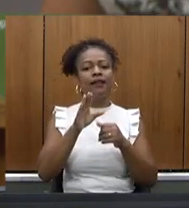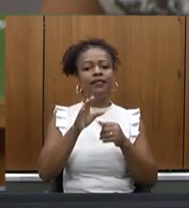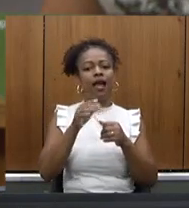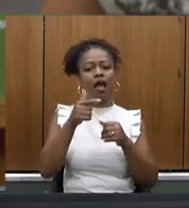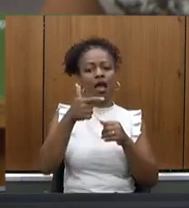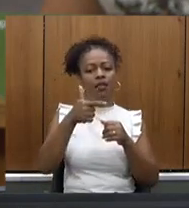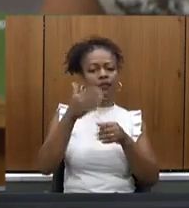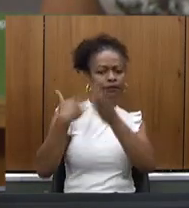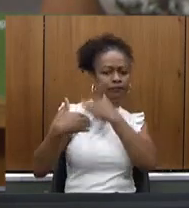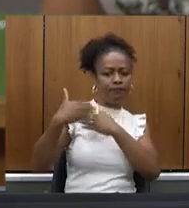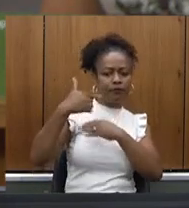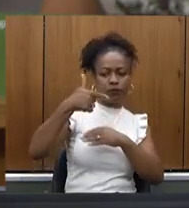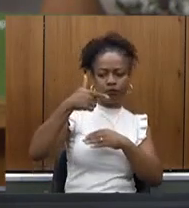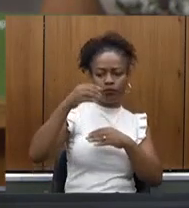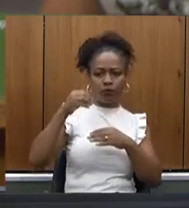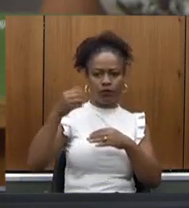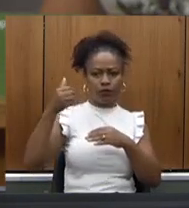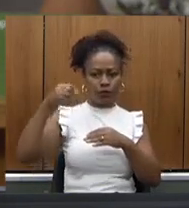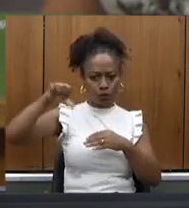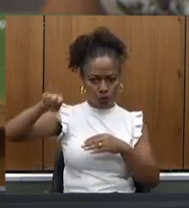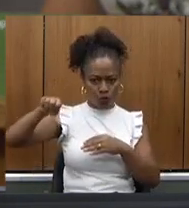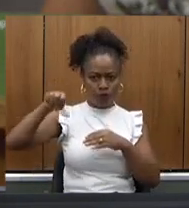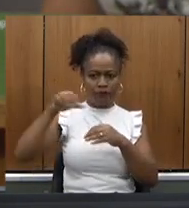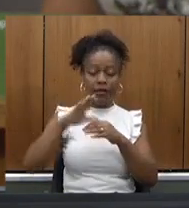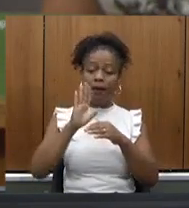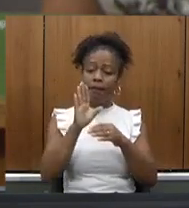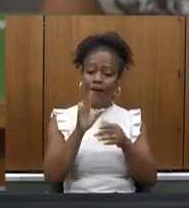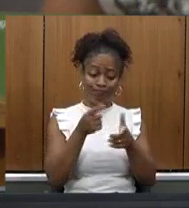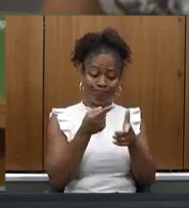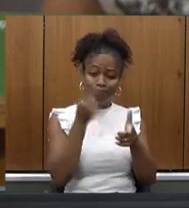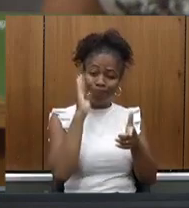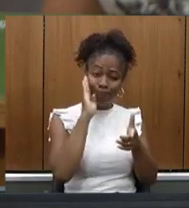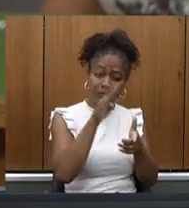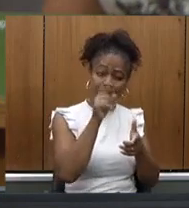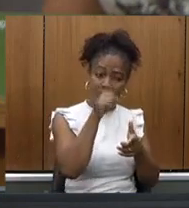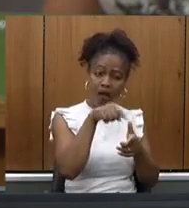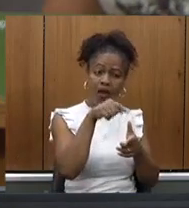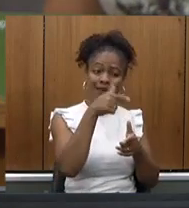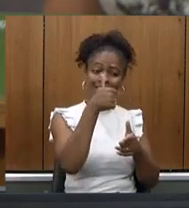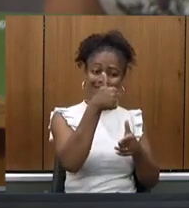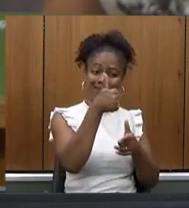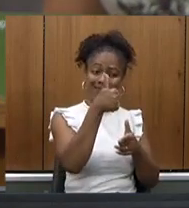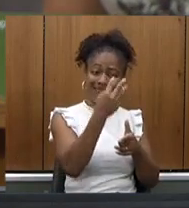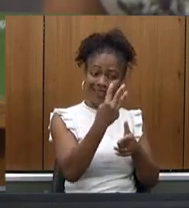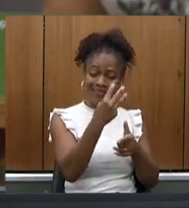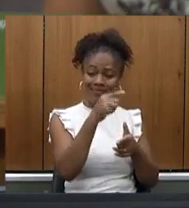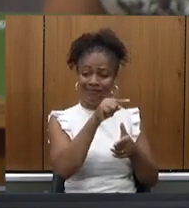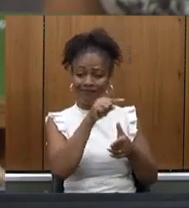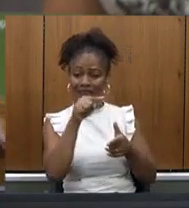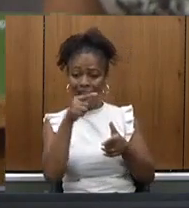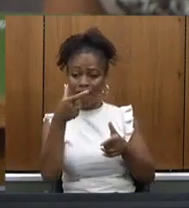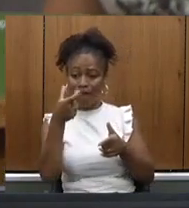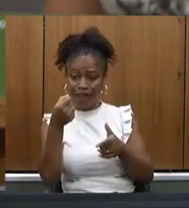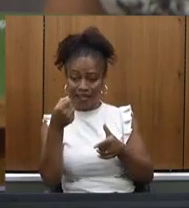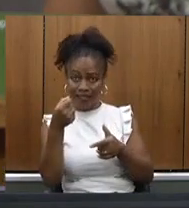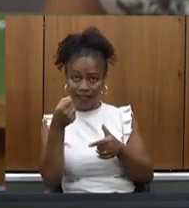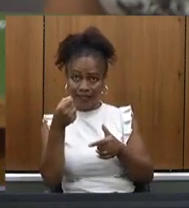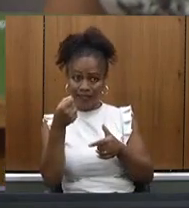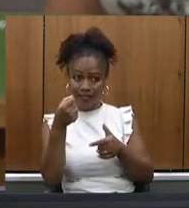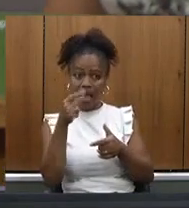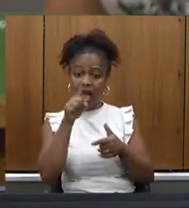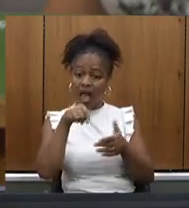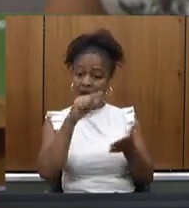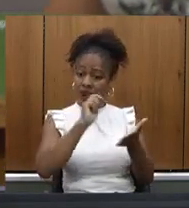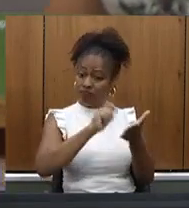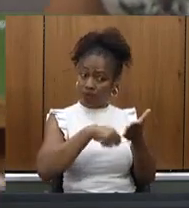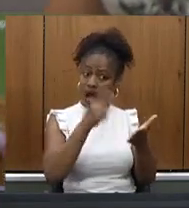mas o grosso é de 13 a 20 obviamente esse acordo foi amplamente discutido